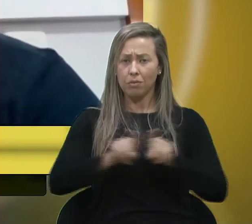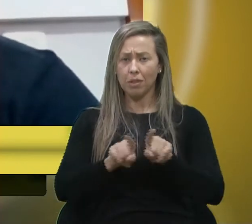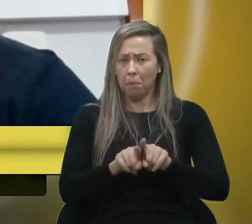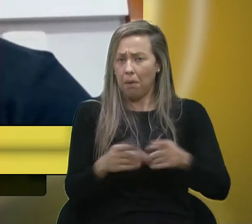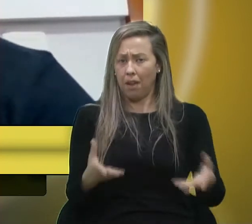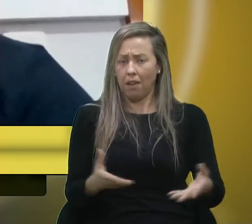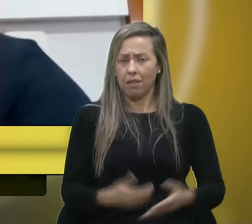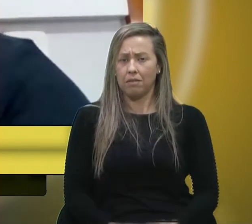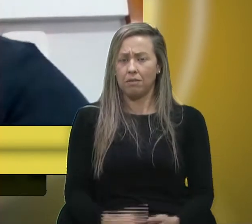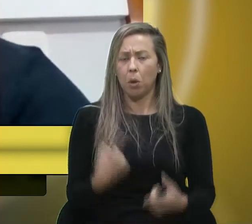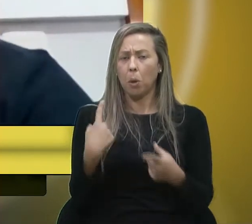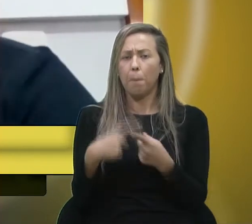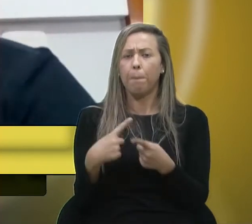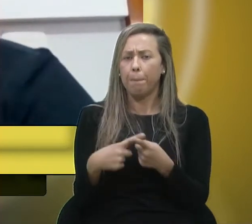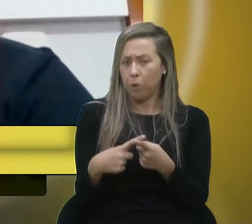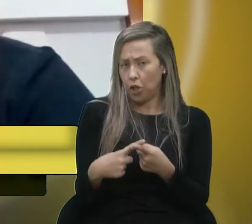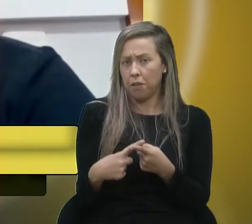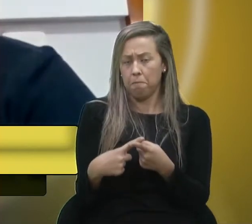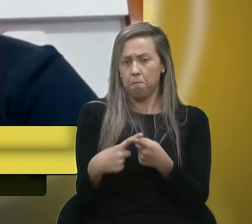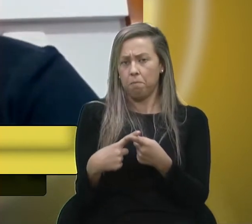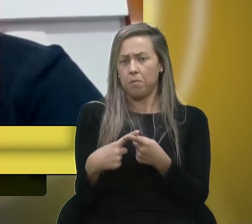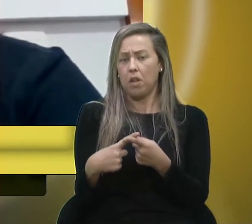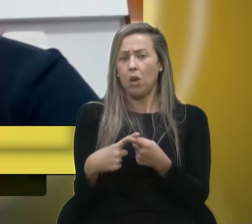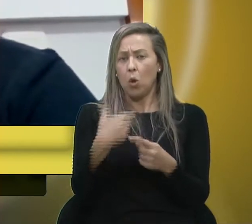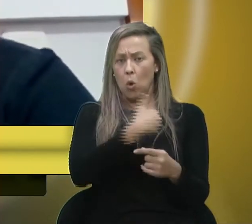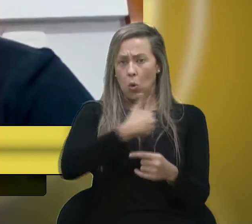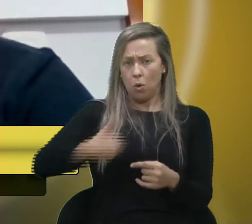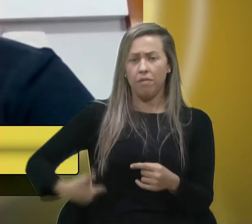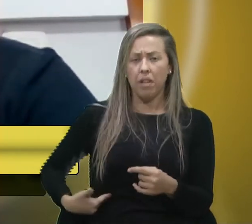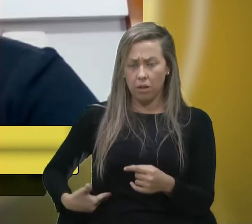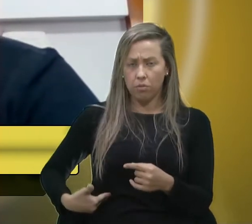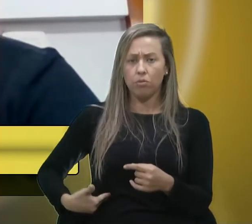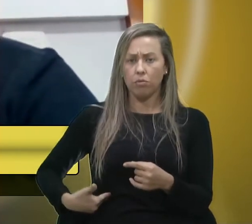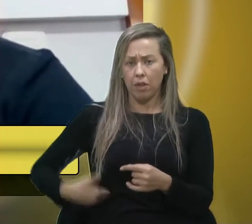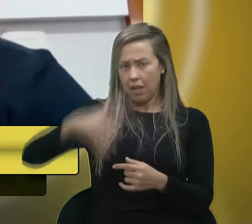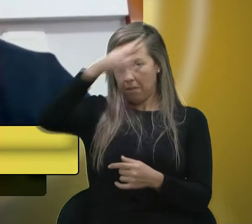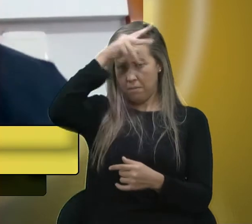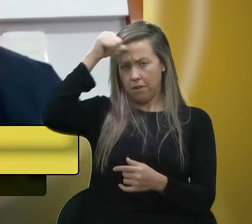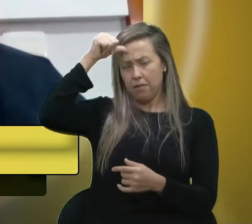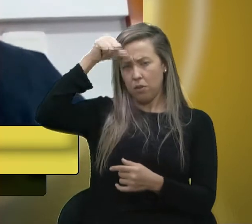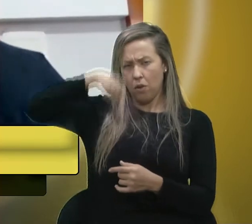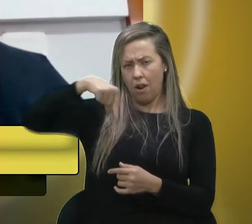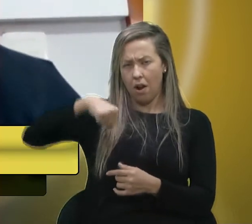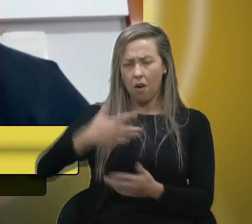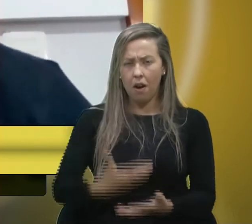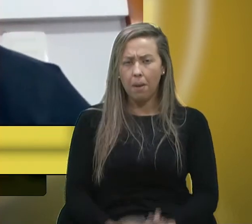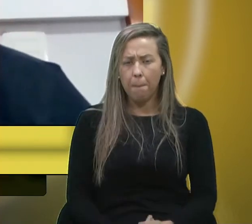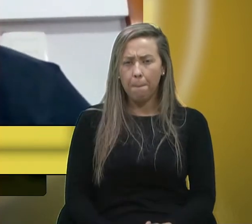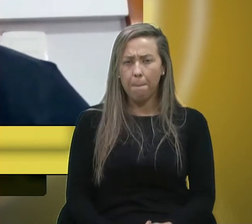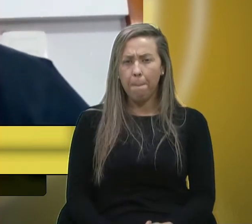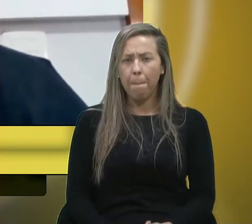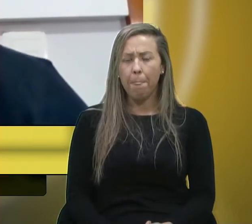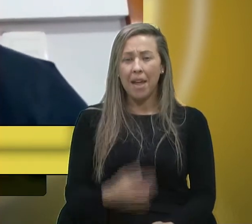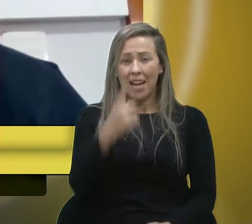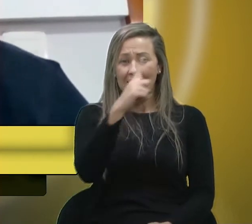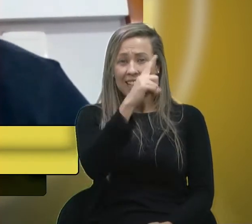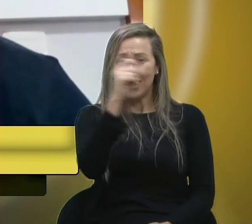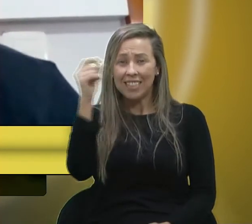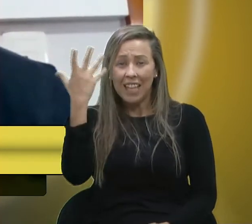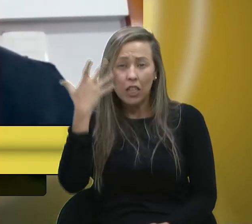então sim, porque, e vejo que o governo municipal agora, em 100 dias,